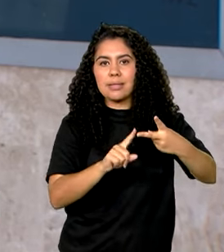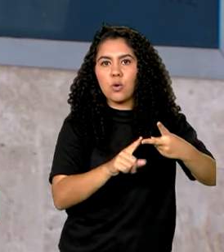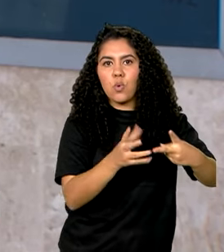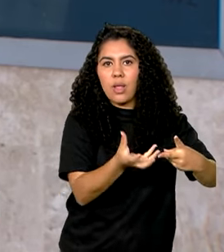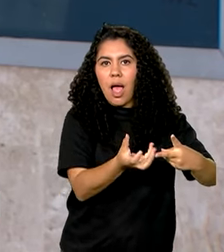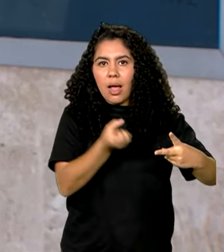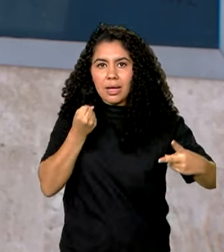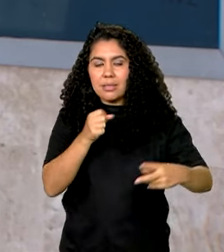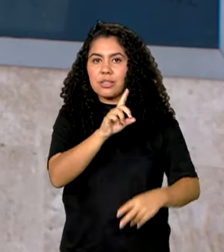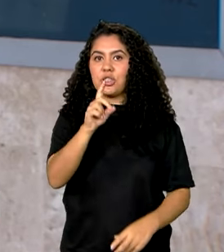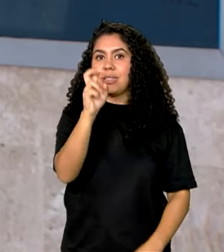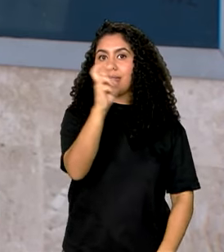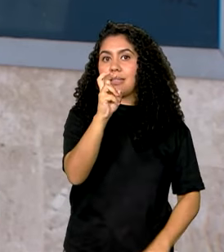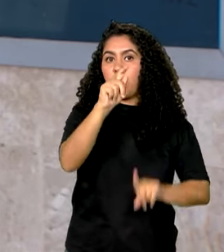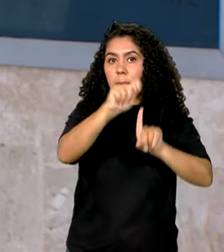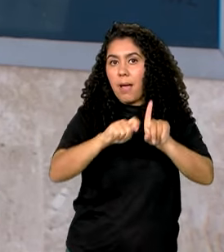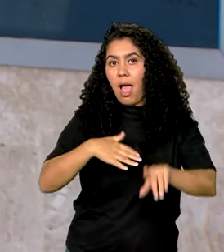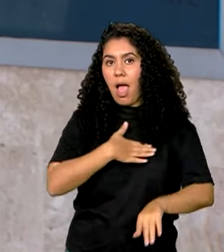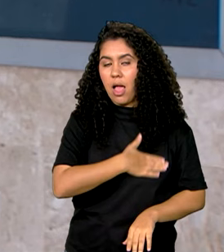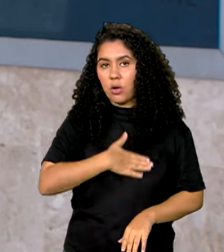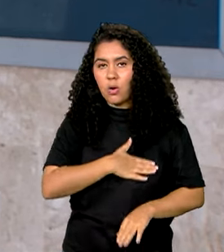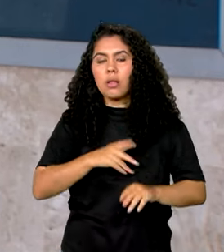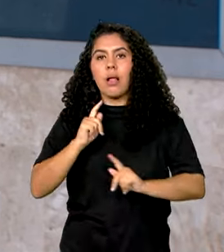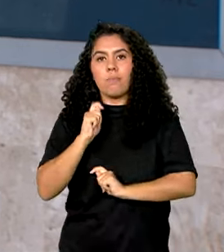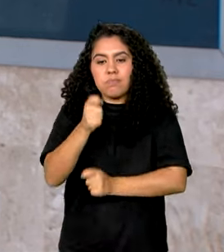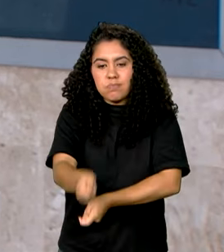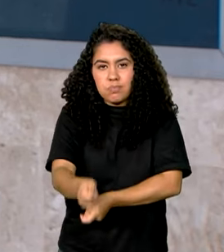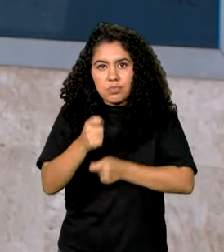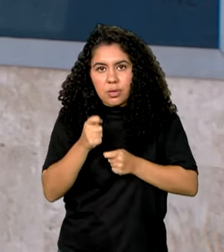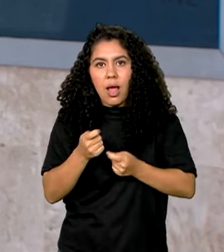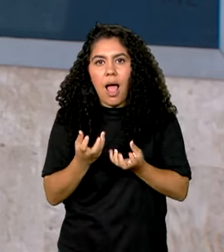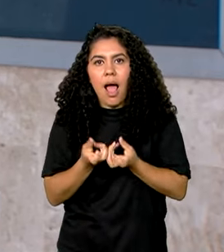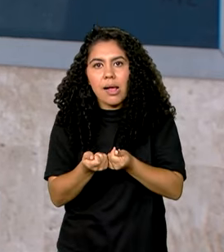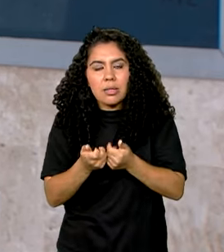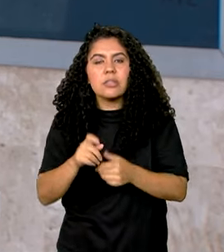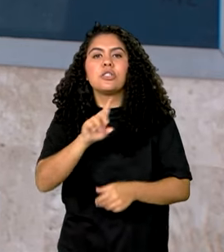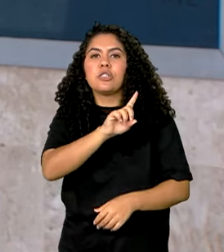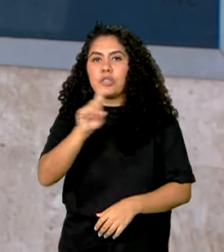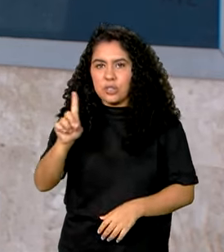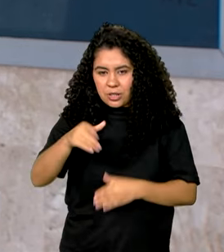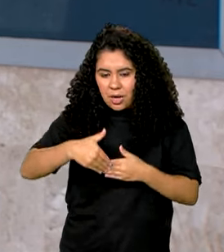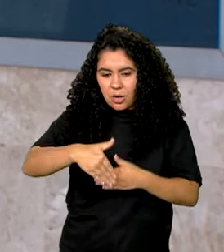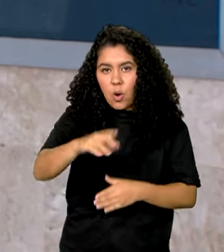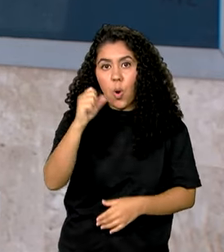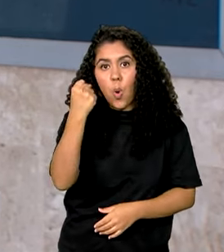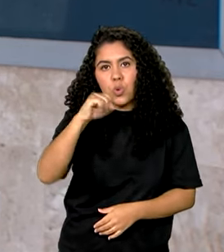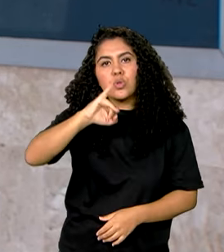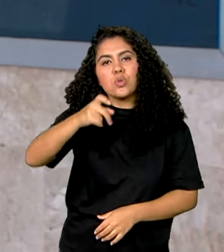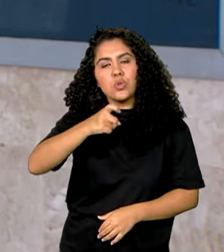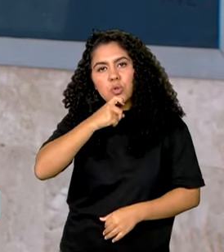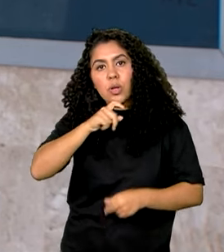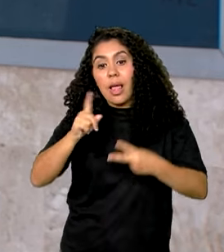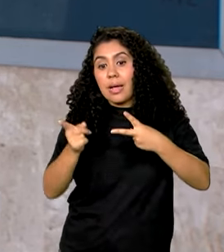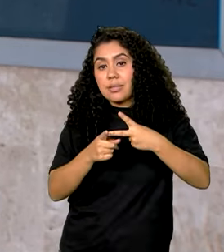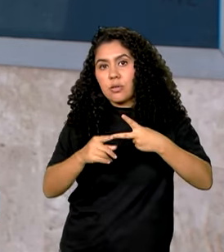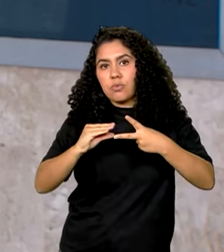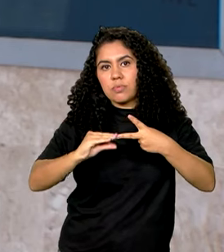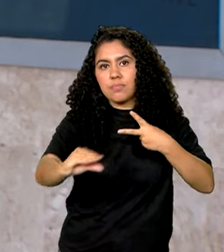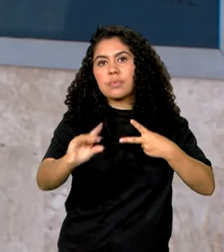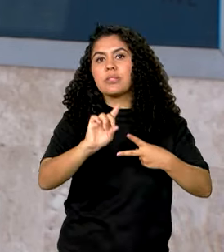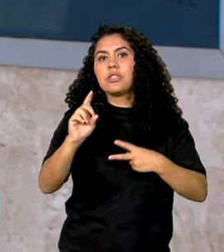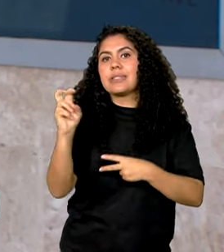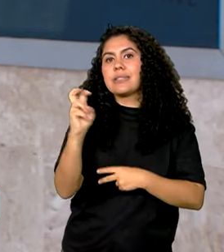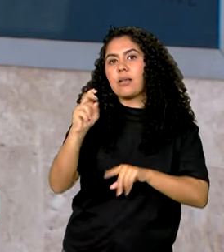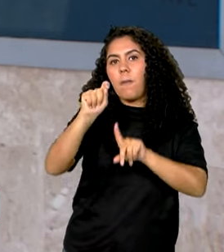5 de agosto. Os pescadores artesanais também vão receber agora no dia 8 de julho e a segunda parcela no dia 5 de